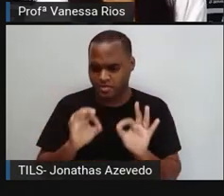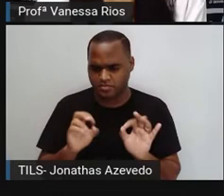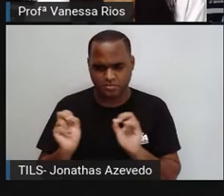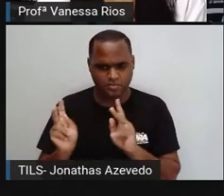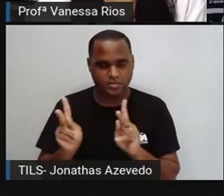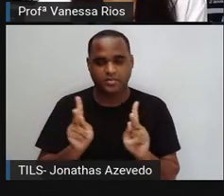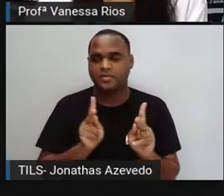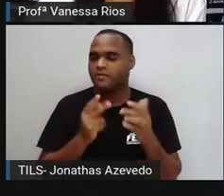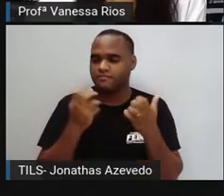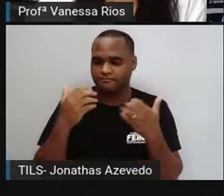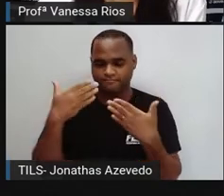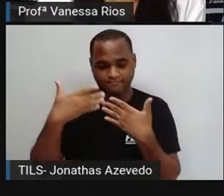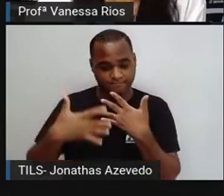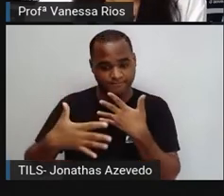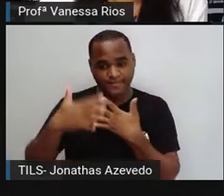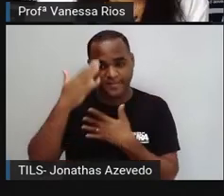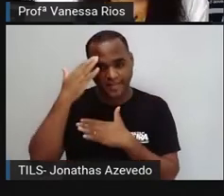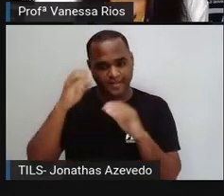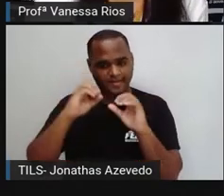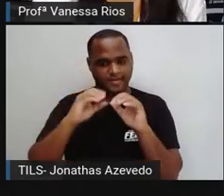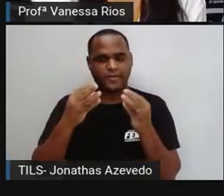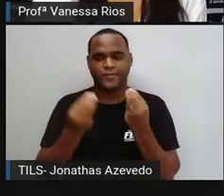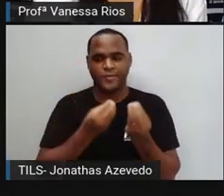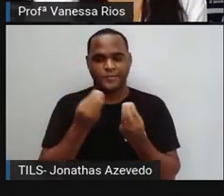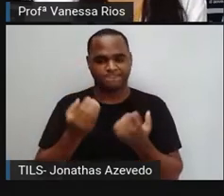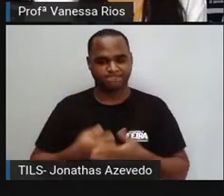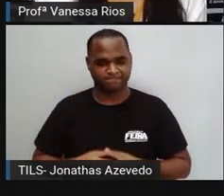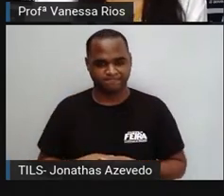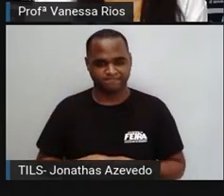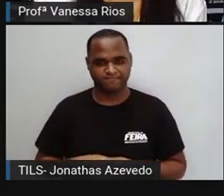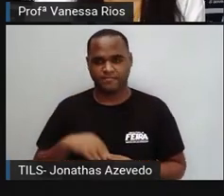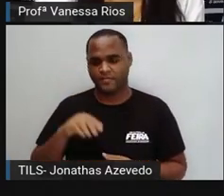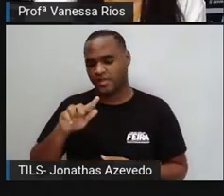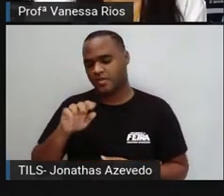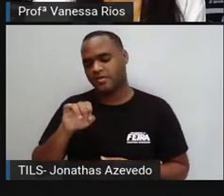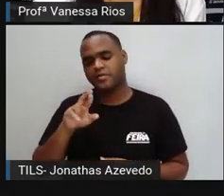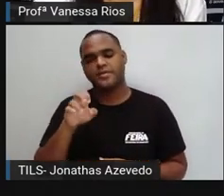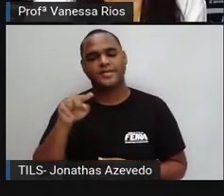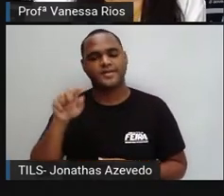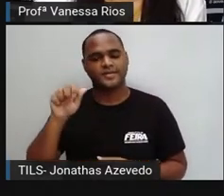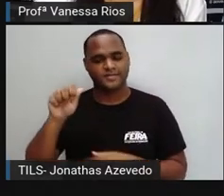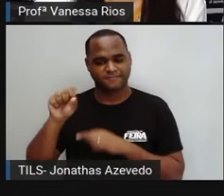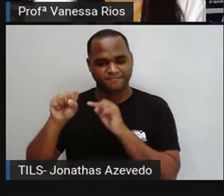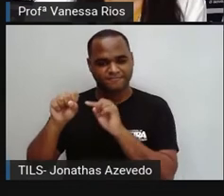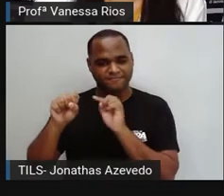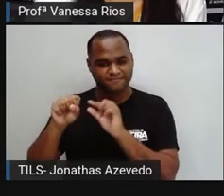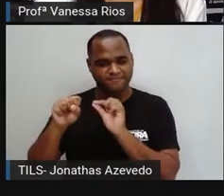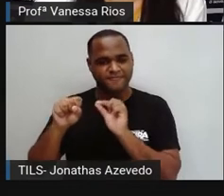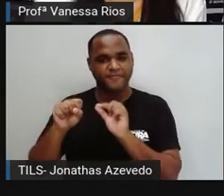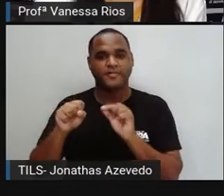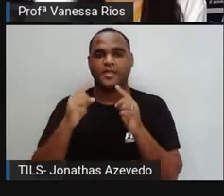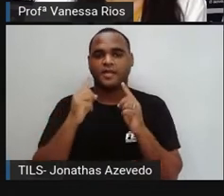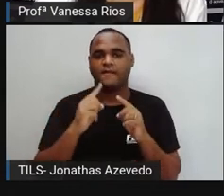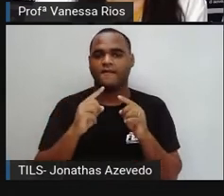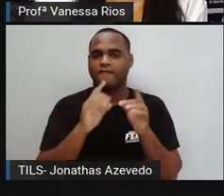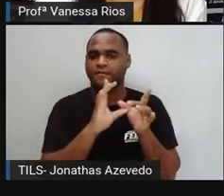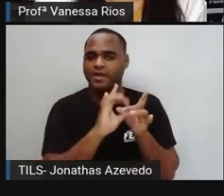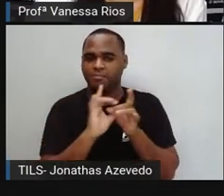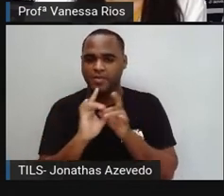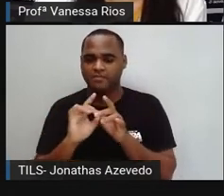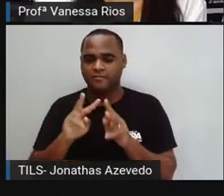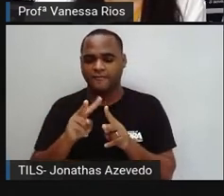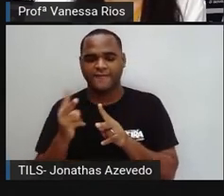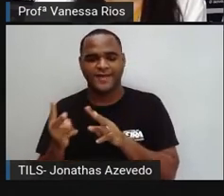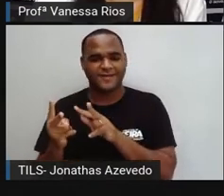a gente vem entender, então, que são gírias. Já ouviu falar em gírias? As gírias são variações da língua